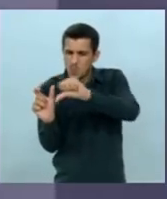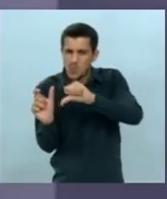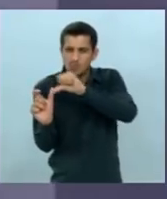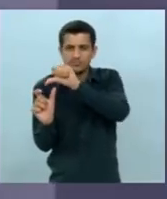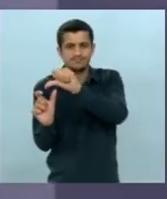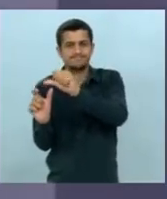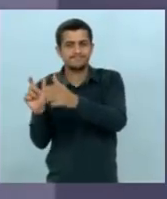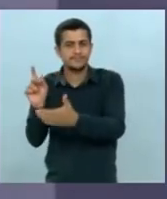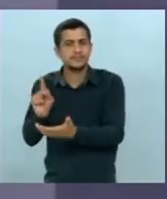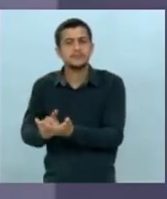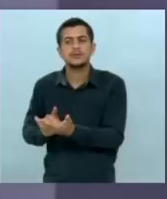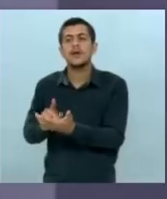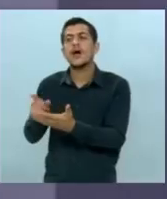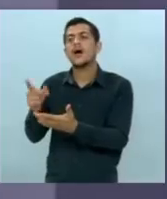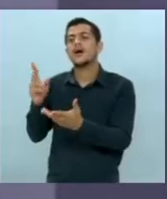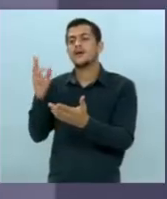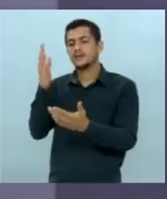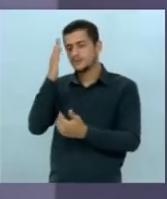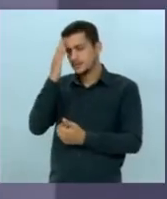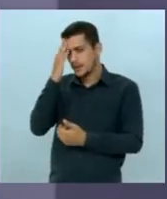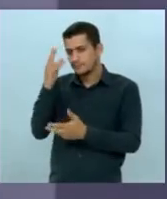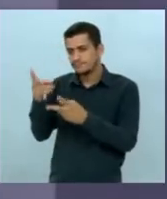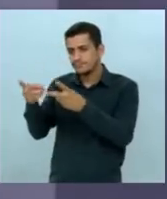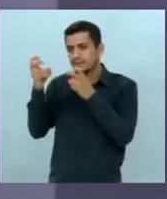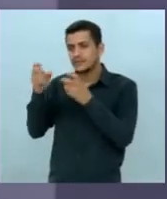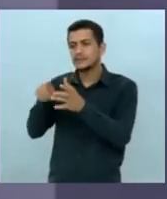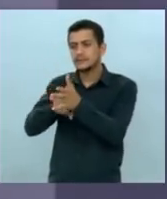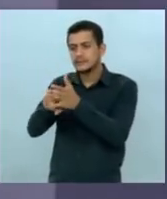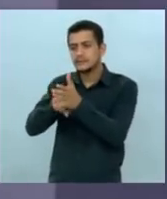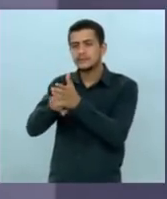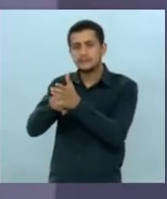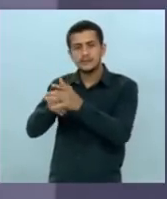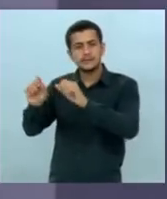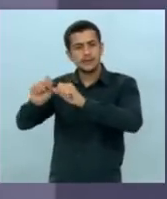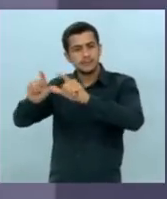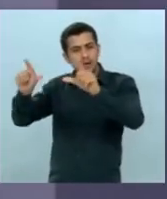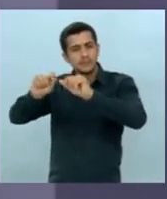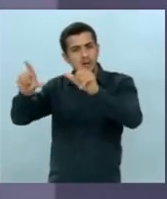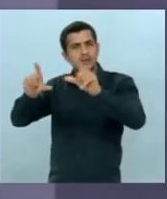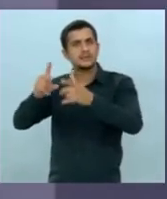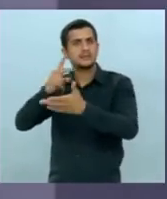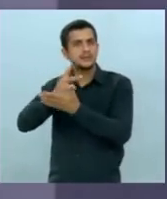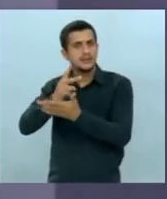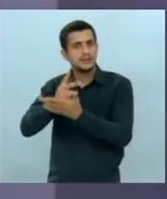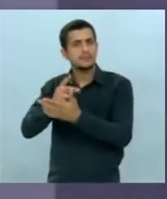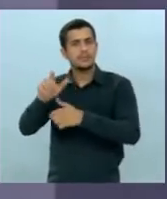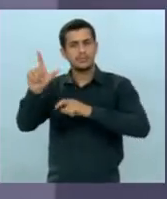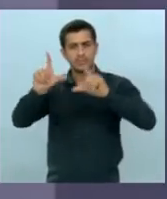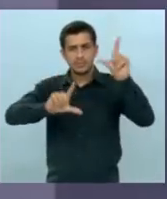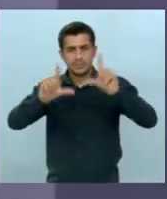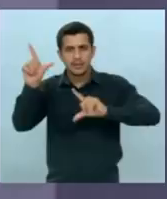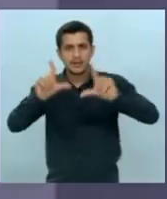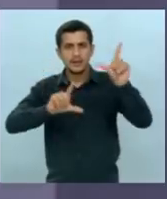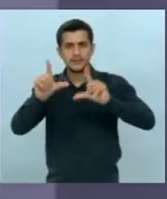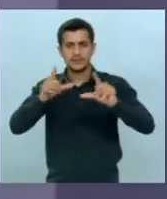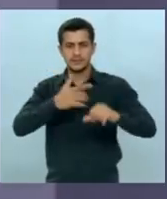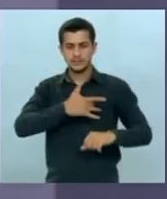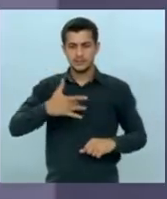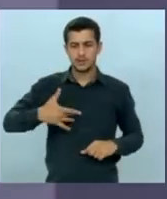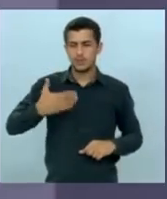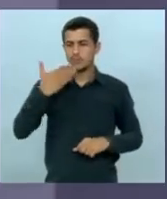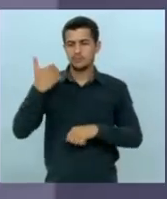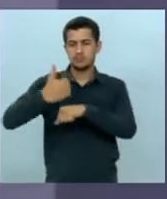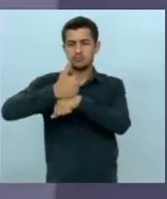a gente tem verificado isto com frequência nas suas propagandas você mostra na televisão uma saúde de primeiro